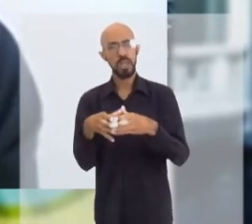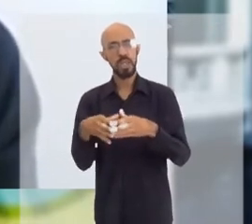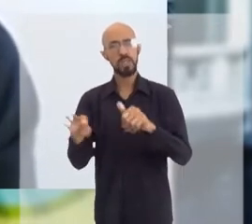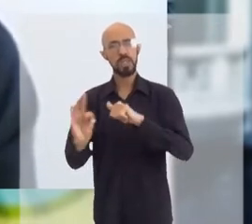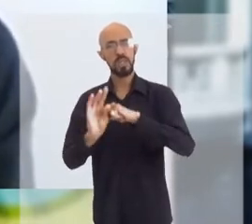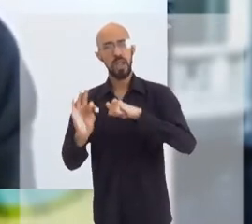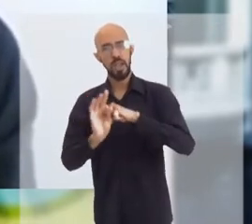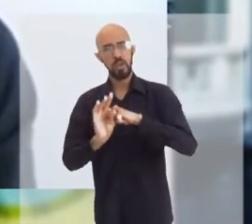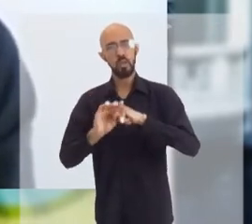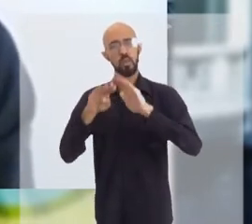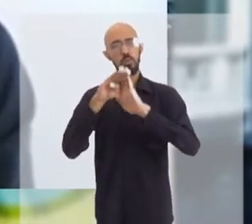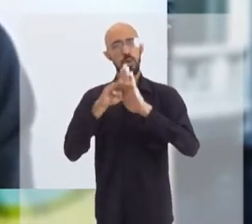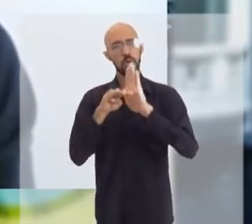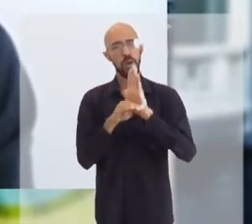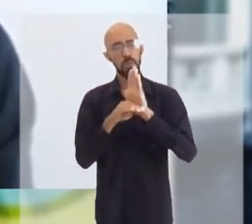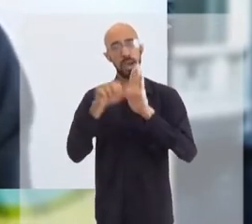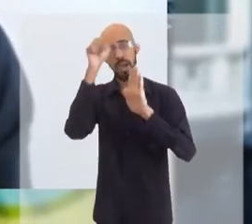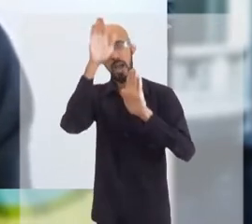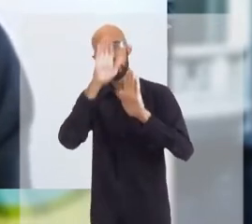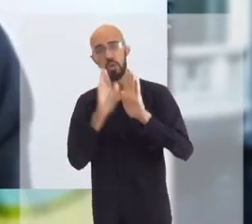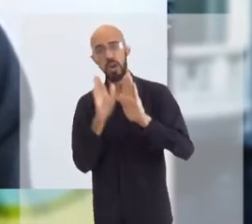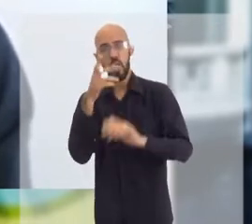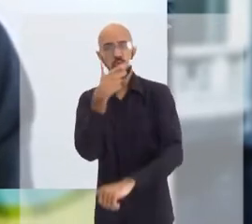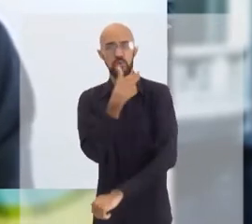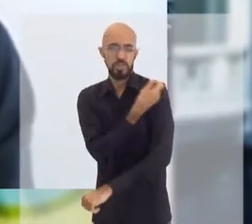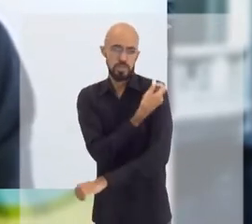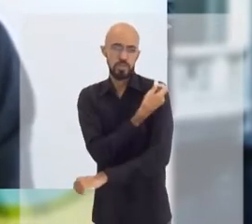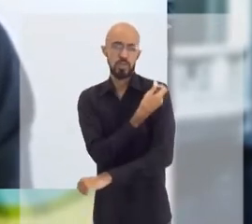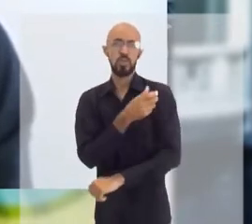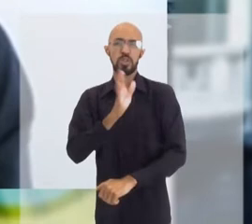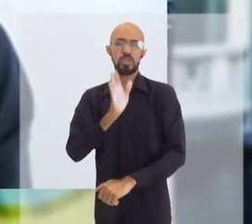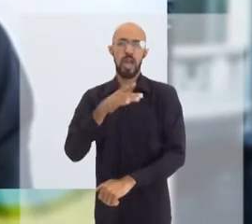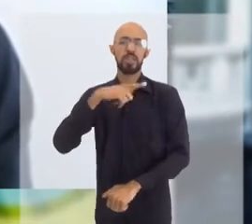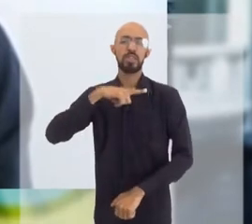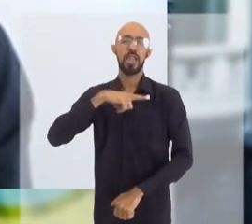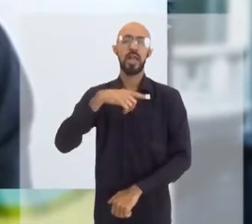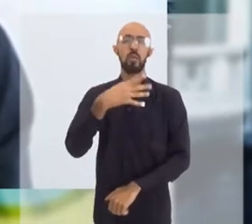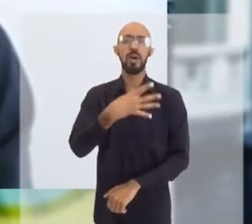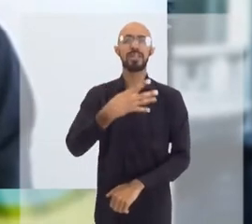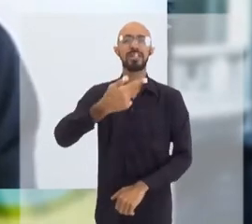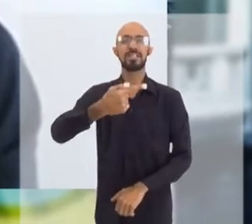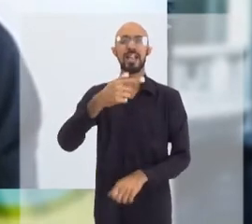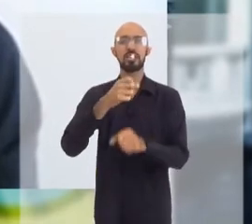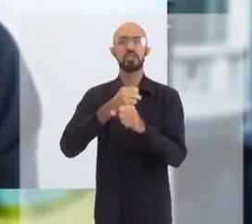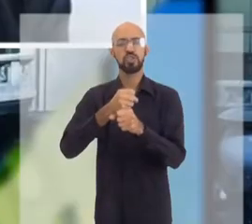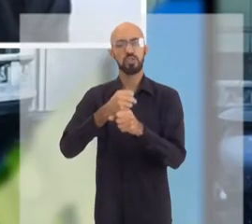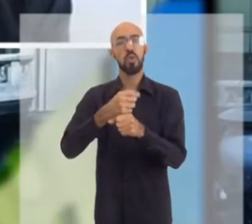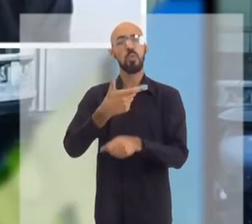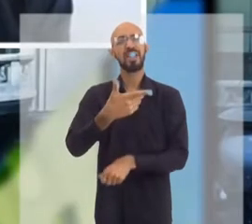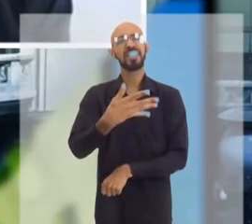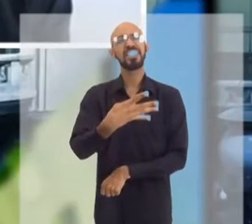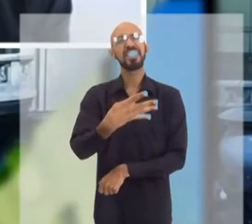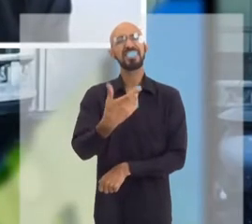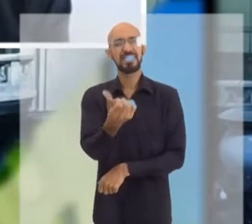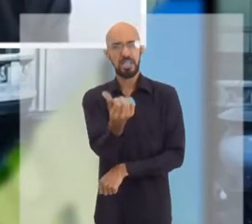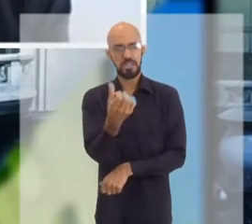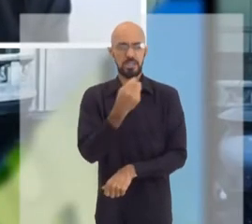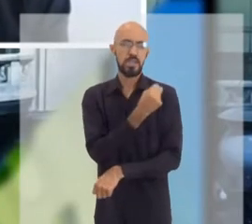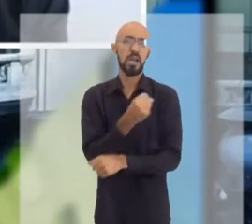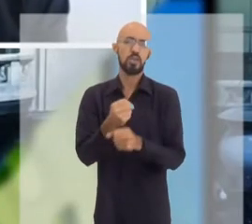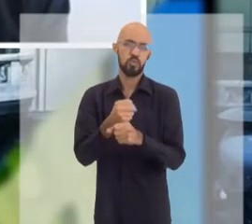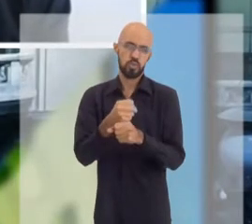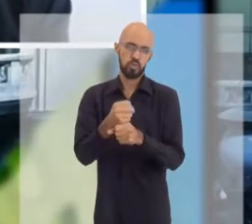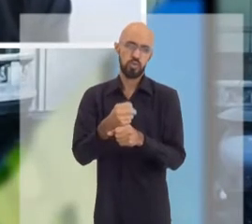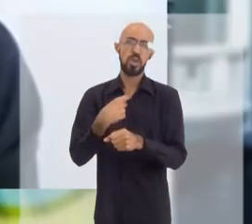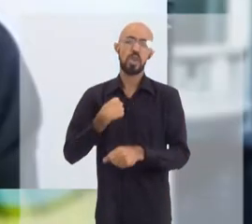Imunizações, do Programa Nacional de Imunizações. O programa existe há 47 anos, 46 anos, e eu